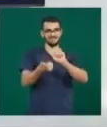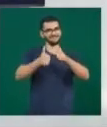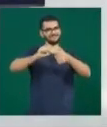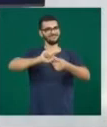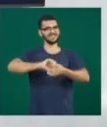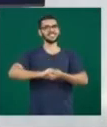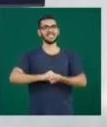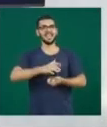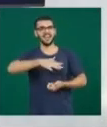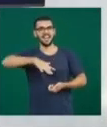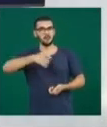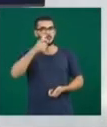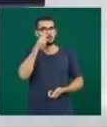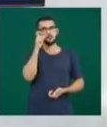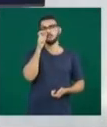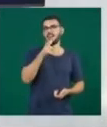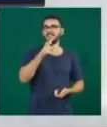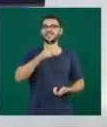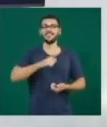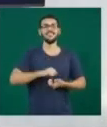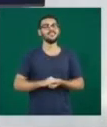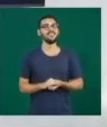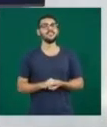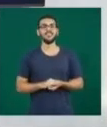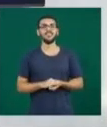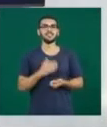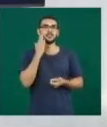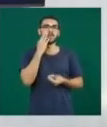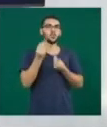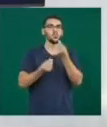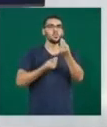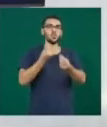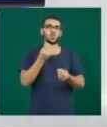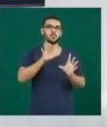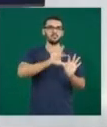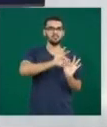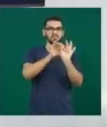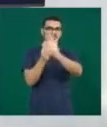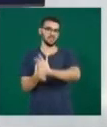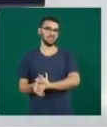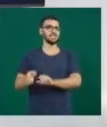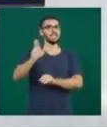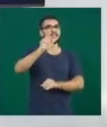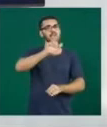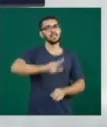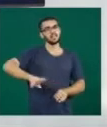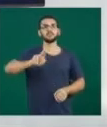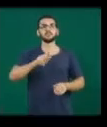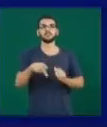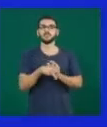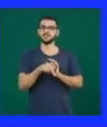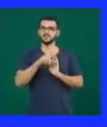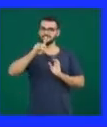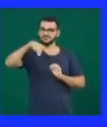nosso quadro Fique por Dentro. Vamos saber o que vai rolar na final da Olimpíada Universitária no próximo fim de semana.